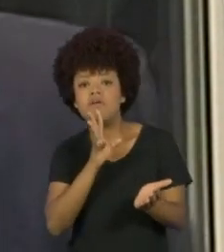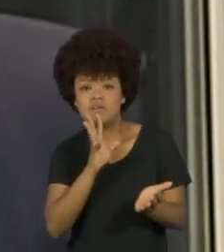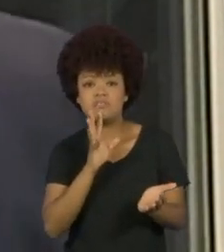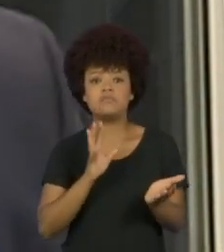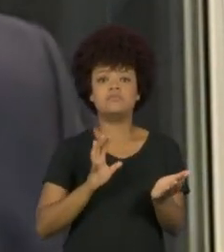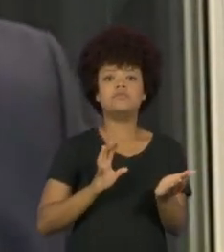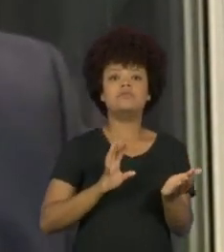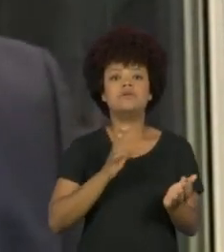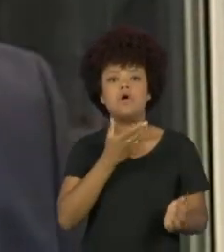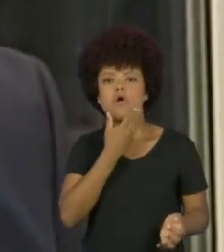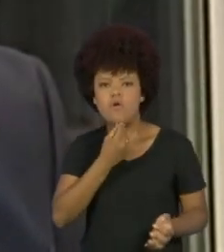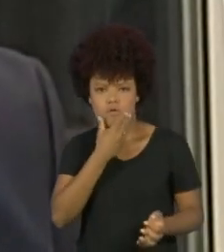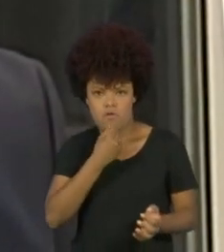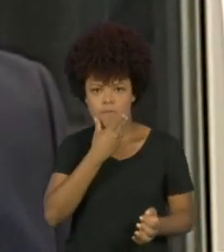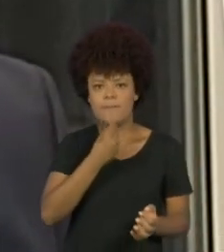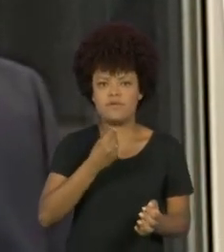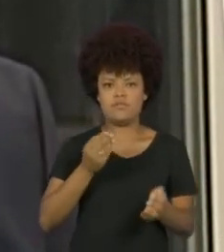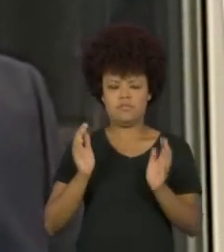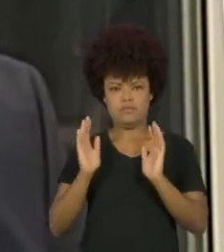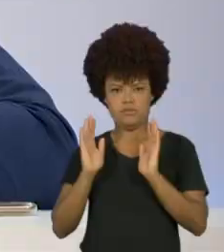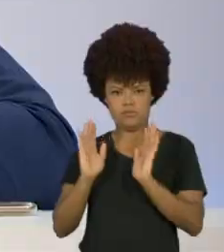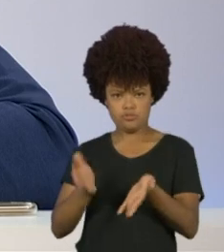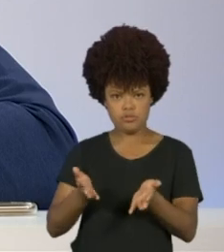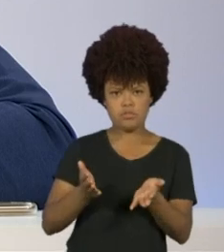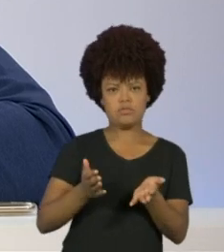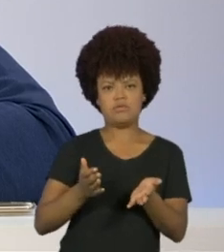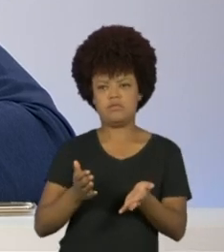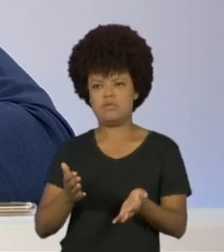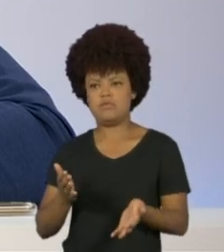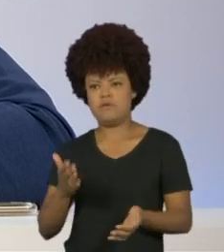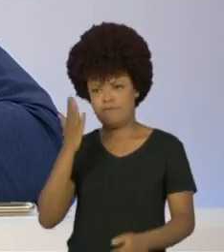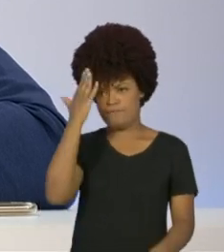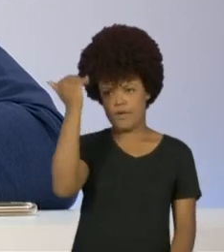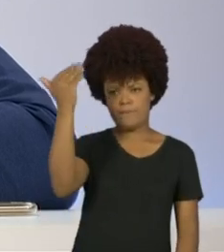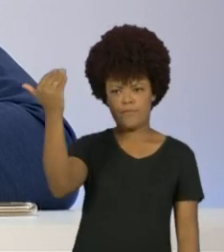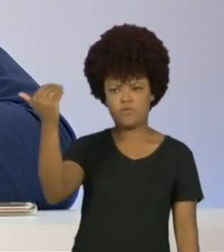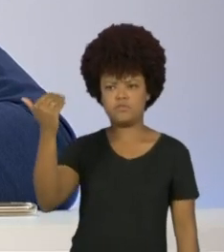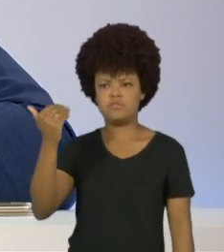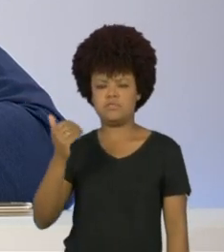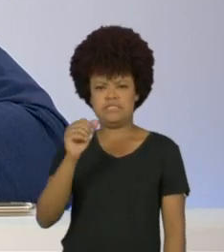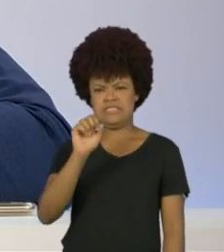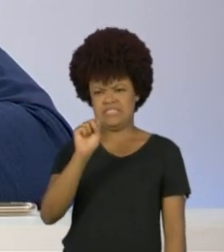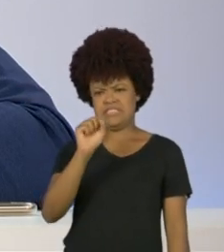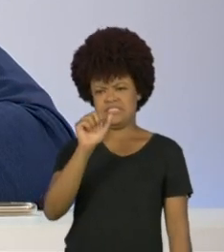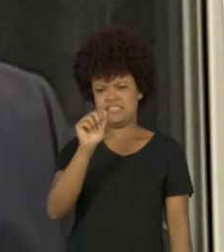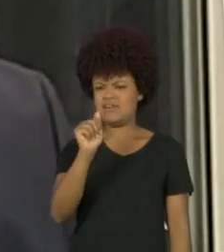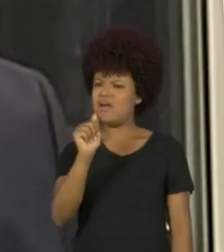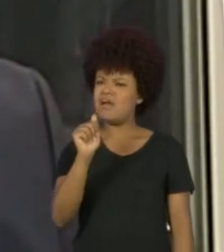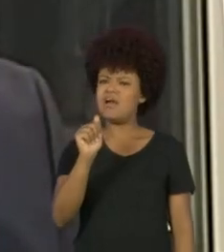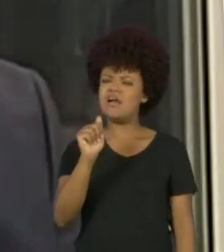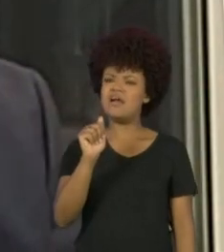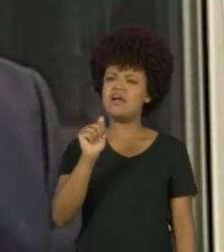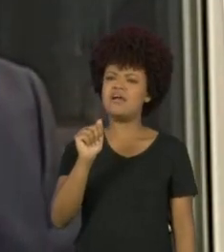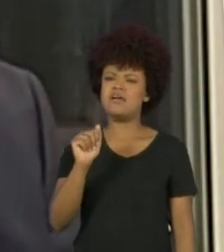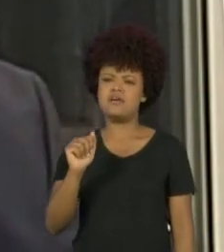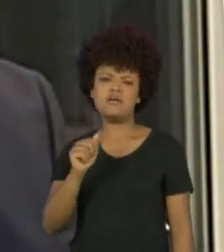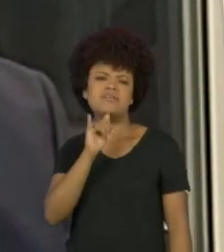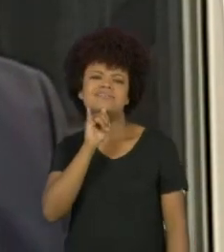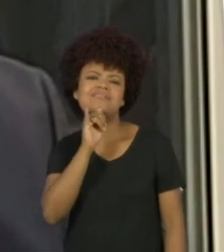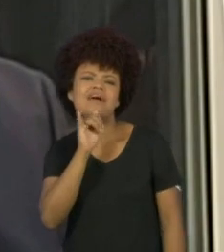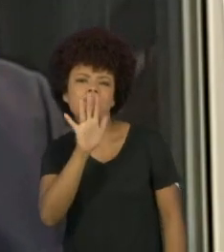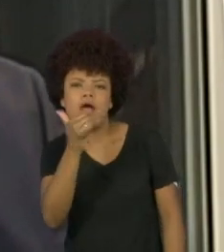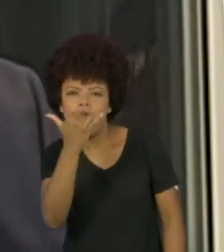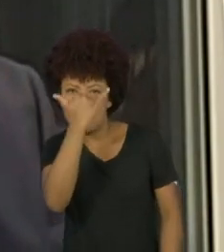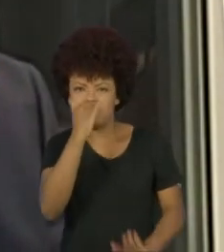chamado Saad Haider, espero que o Tiago tenha a oportunidade de conhecer, um amigo, escreveu-se chamado Armadilhas da Identidade.